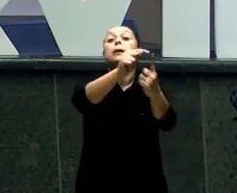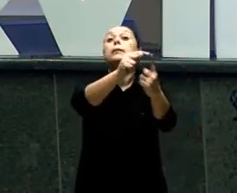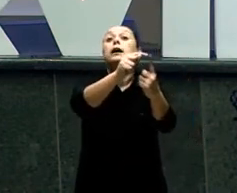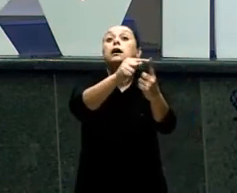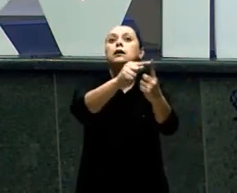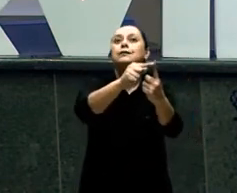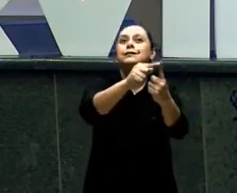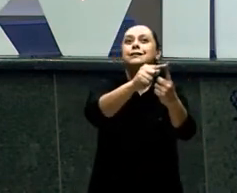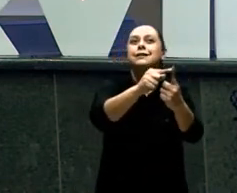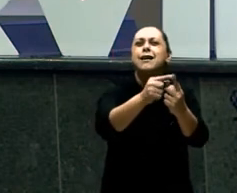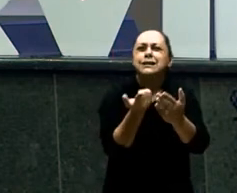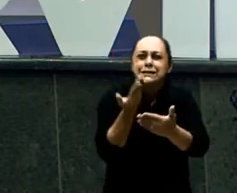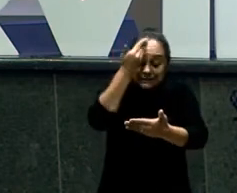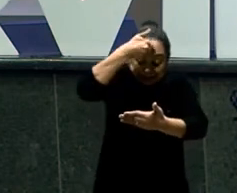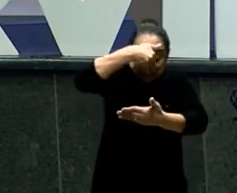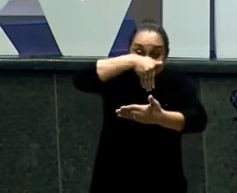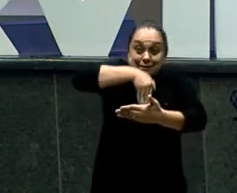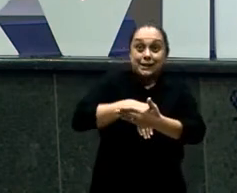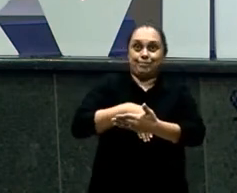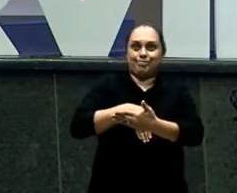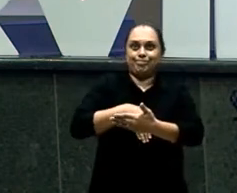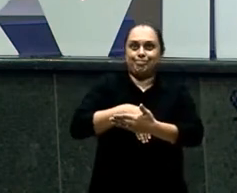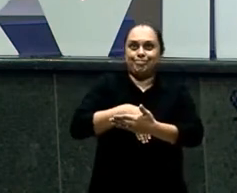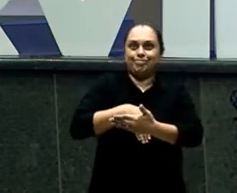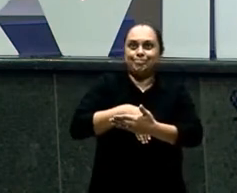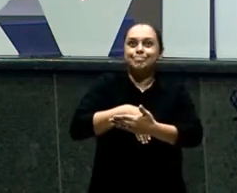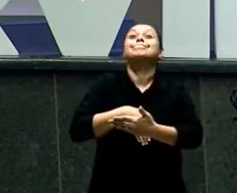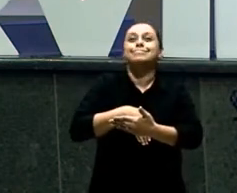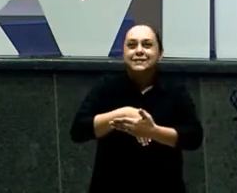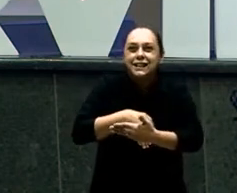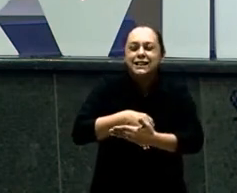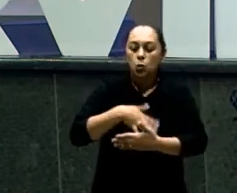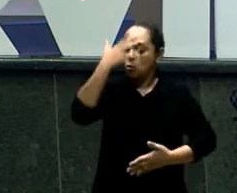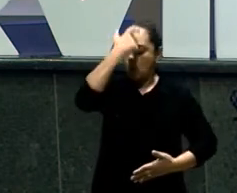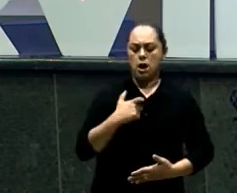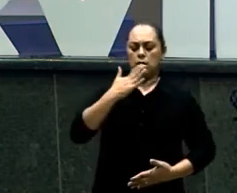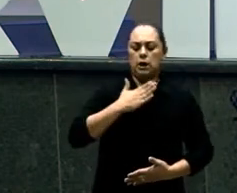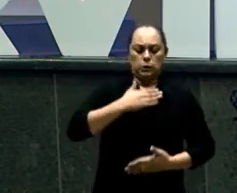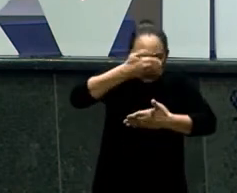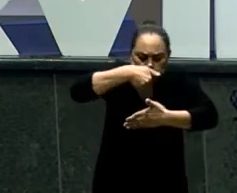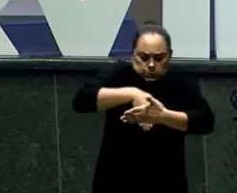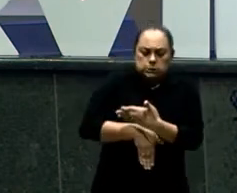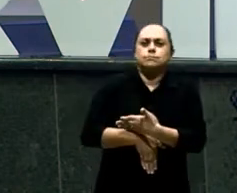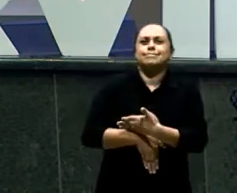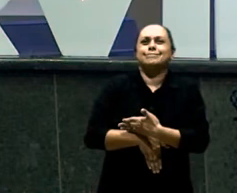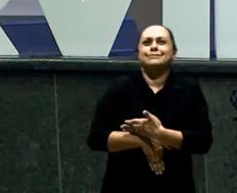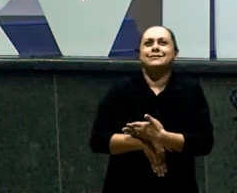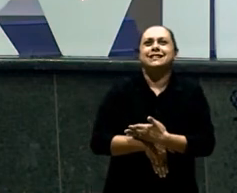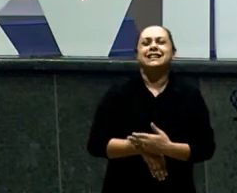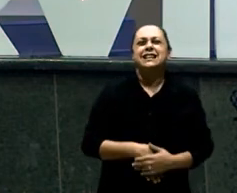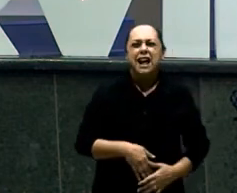Intrapessoal É aquele conflito Com ele mesmo Sabe aquele Quando surgem As